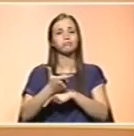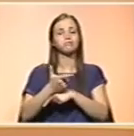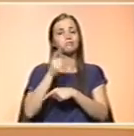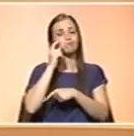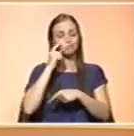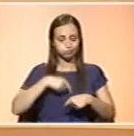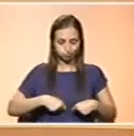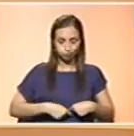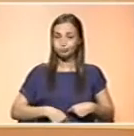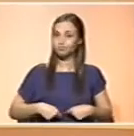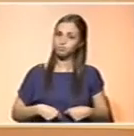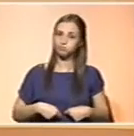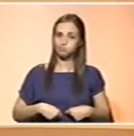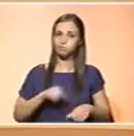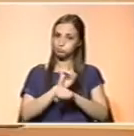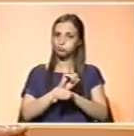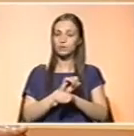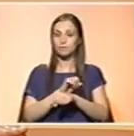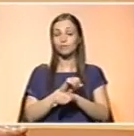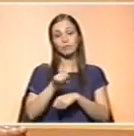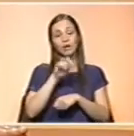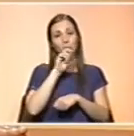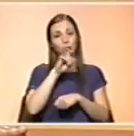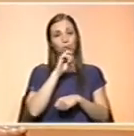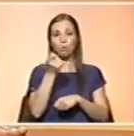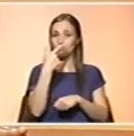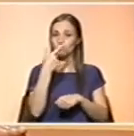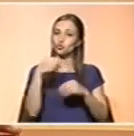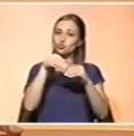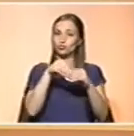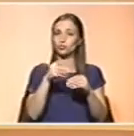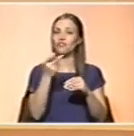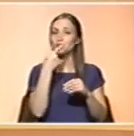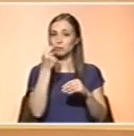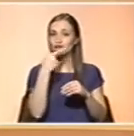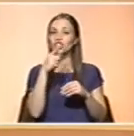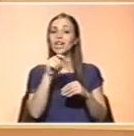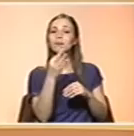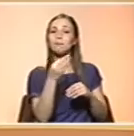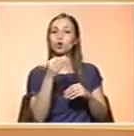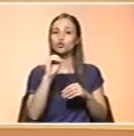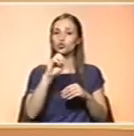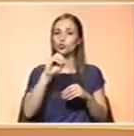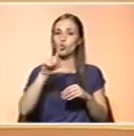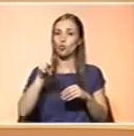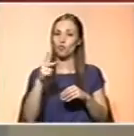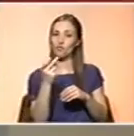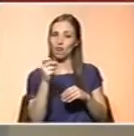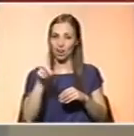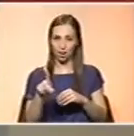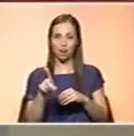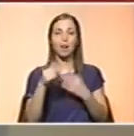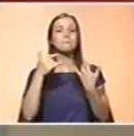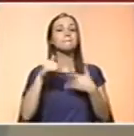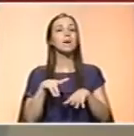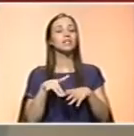aí naturalmente tem que haver suplementação, nomeadamente em suplementação, em vitaminas, nomeadamente as lipossolúveis, entre outras, portanto, mas são